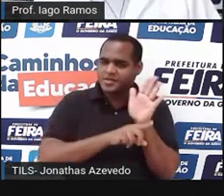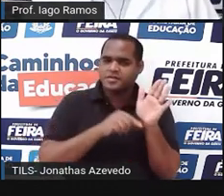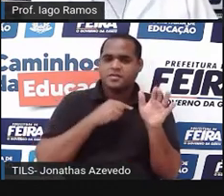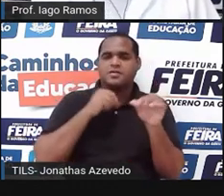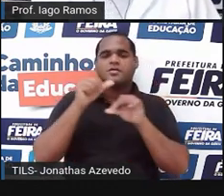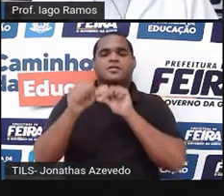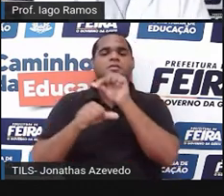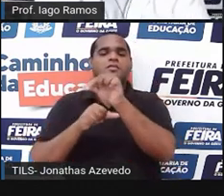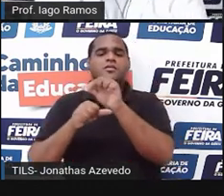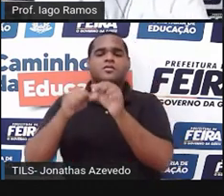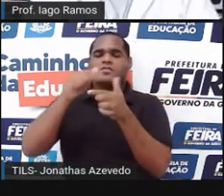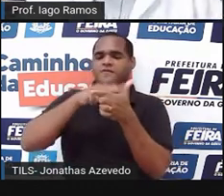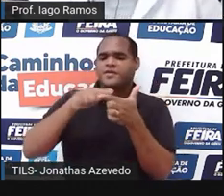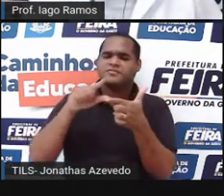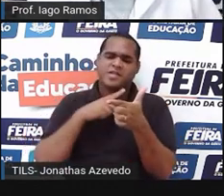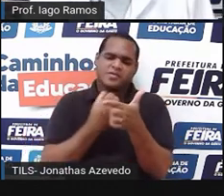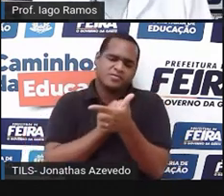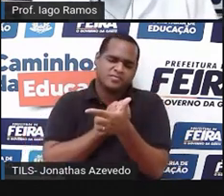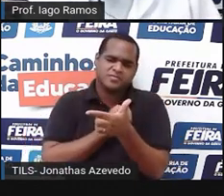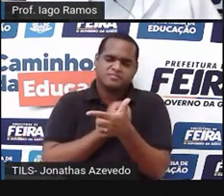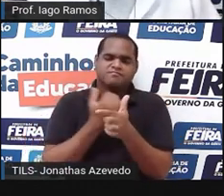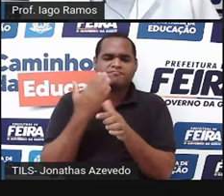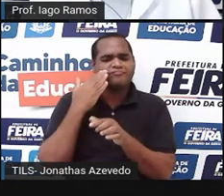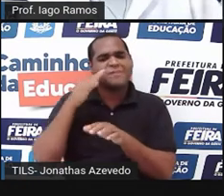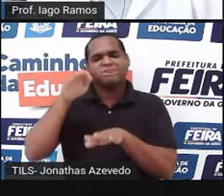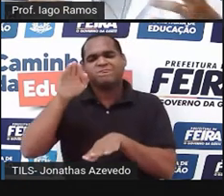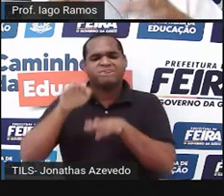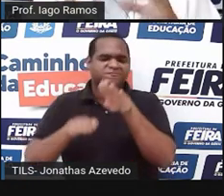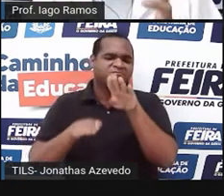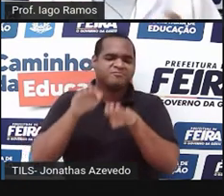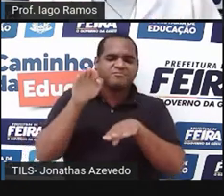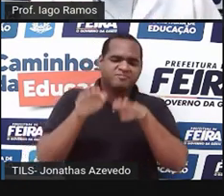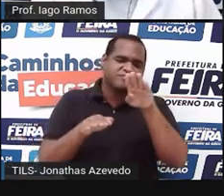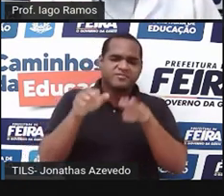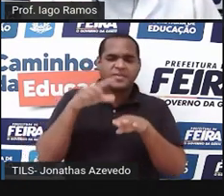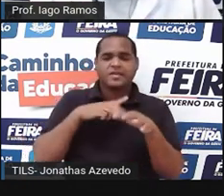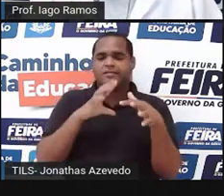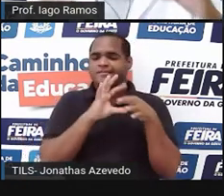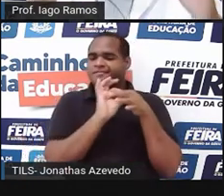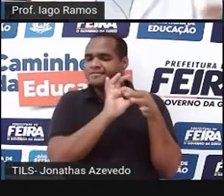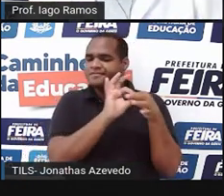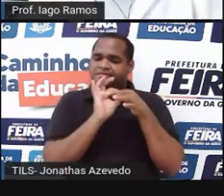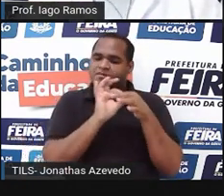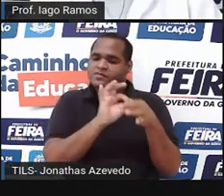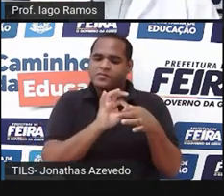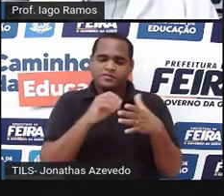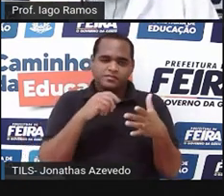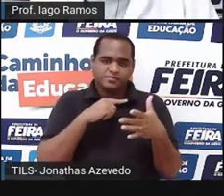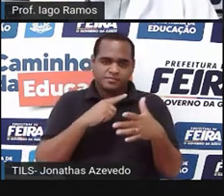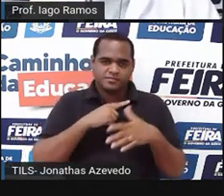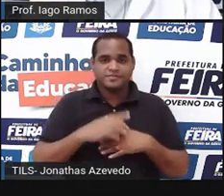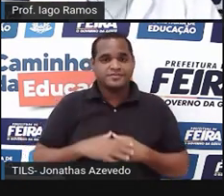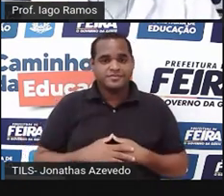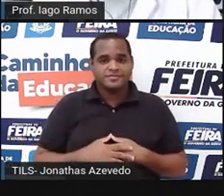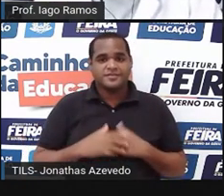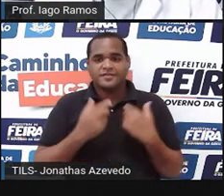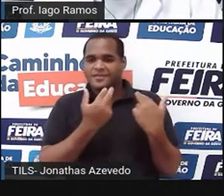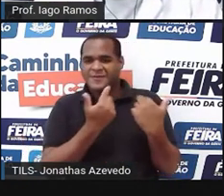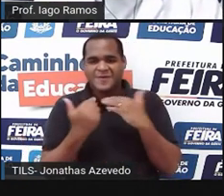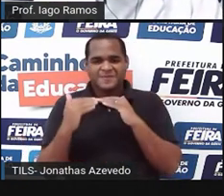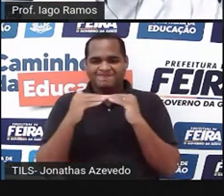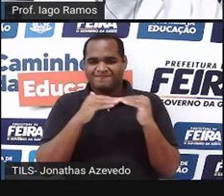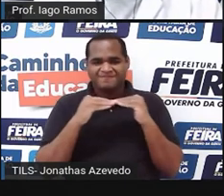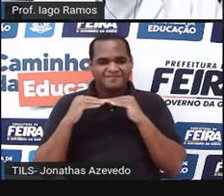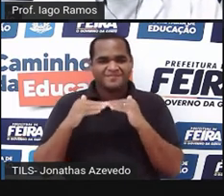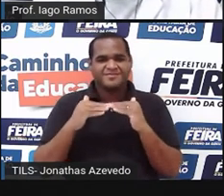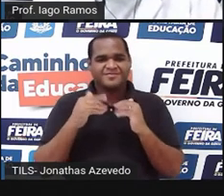dividindo pelo mesmo número. Então, quando não tem essa proporcionalidade, quando não tem essa relação, as grandezas não são proporcionais.